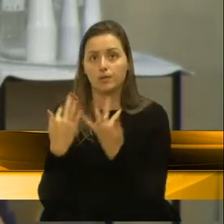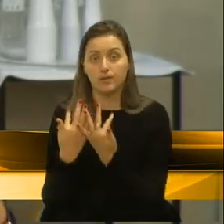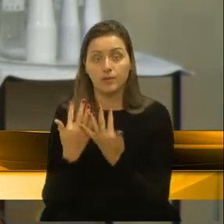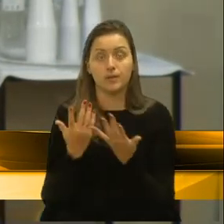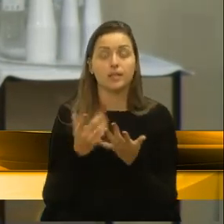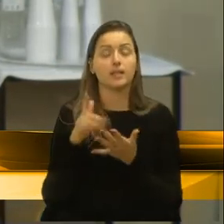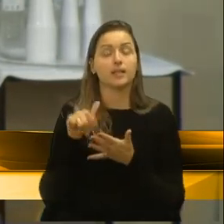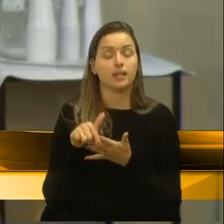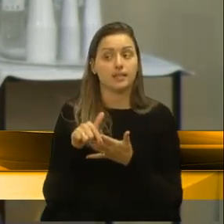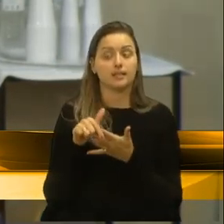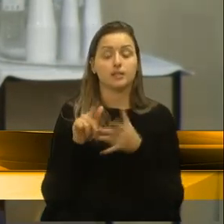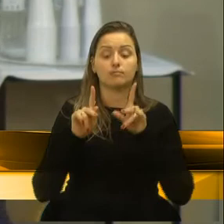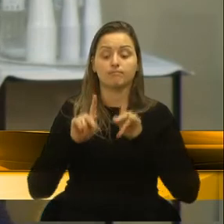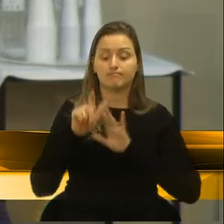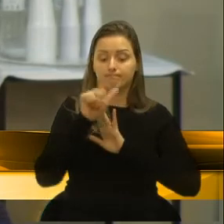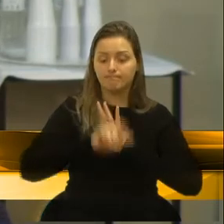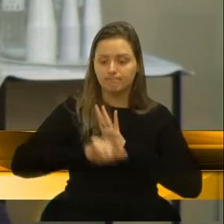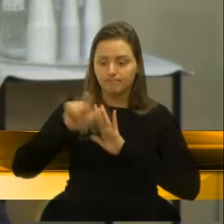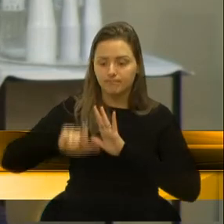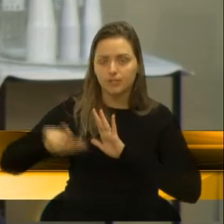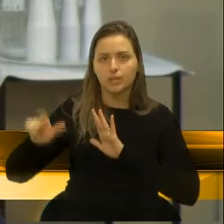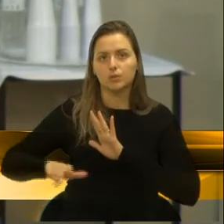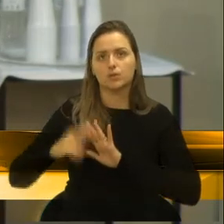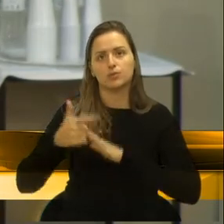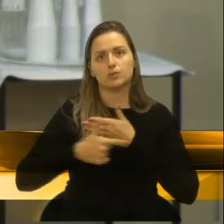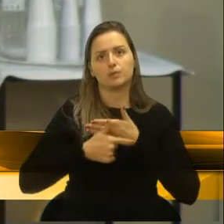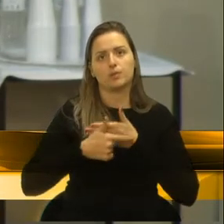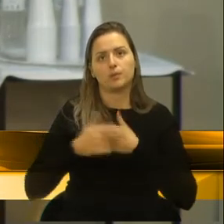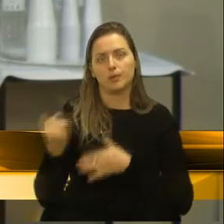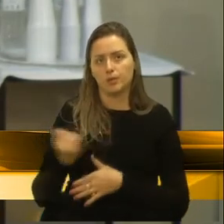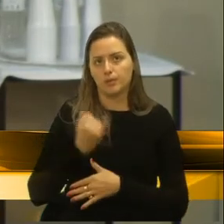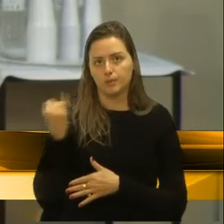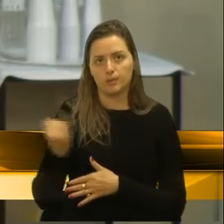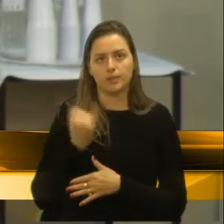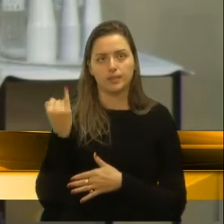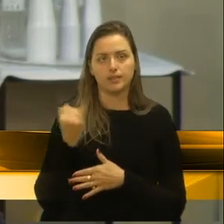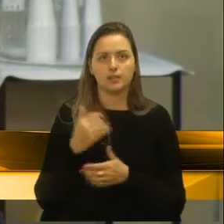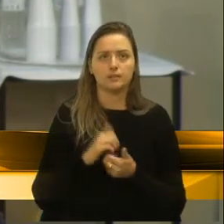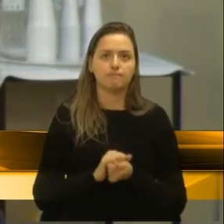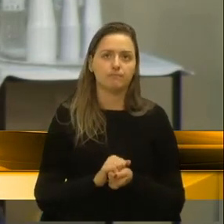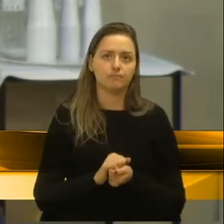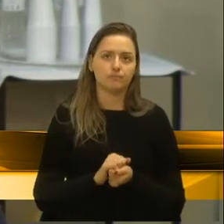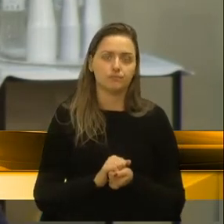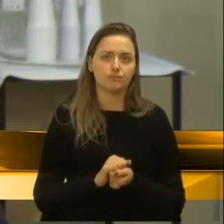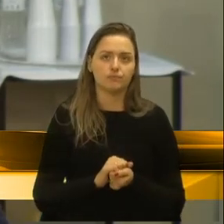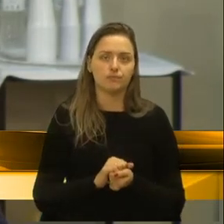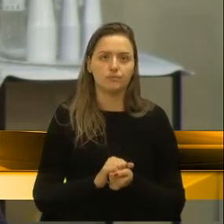Então, de fato, os enfermeiros têm que ser sempre enaltecidos.